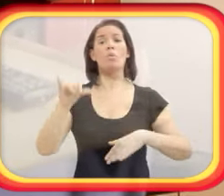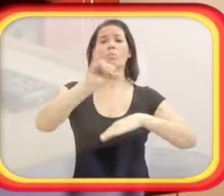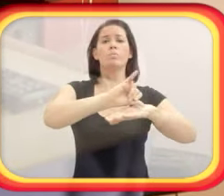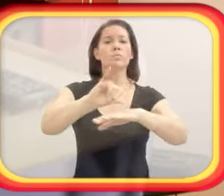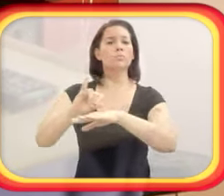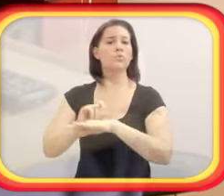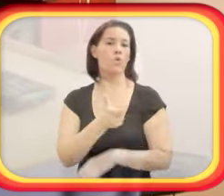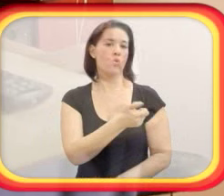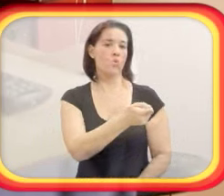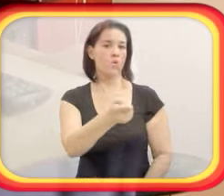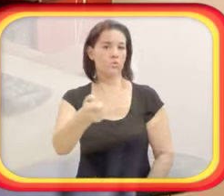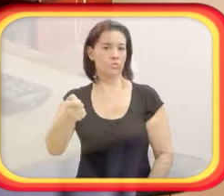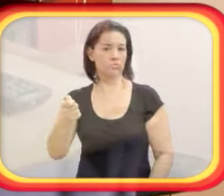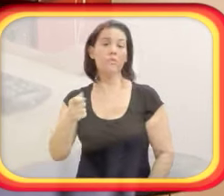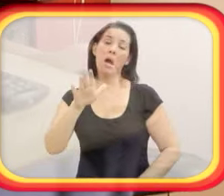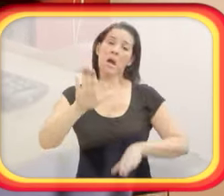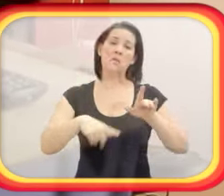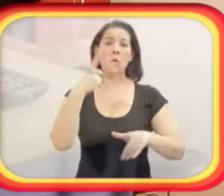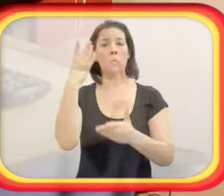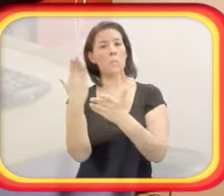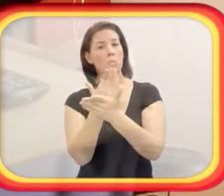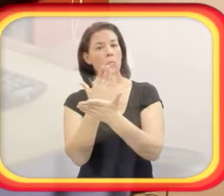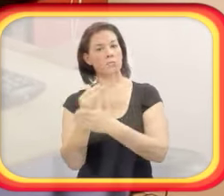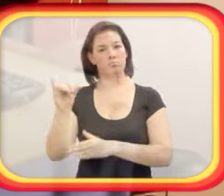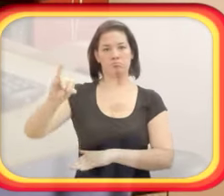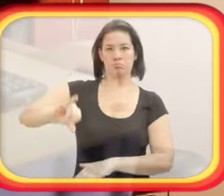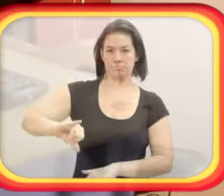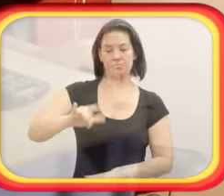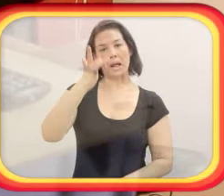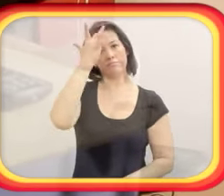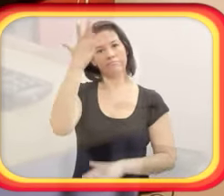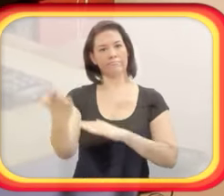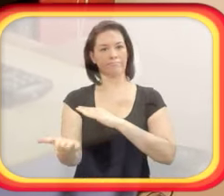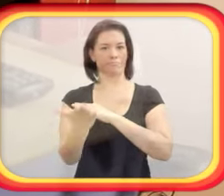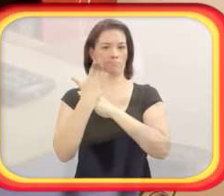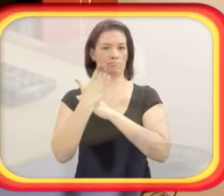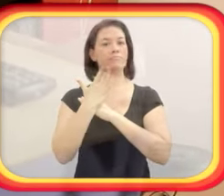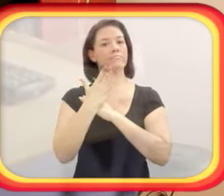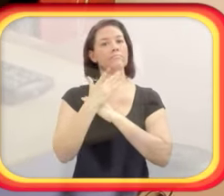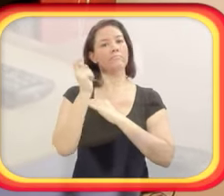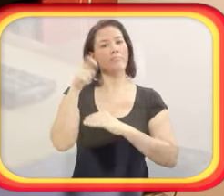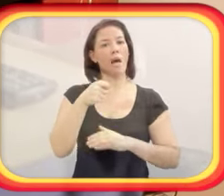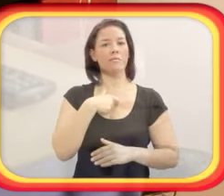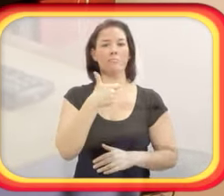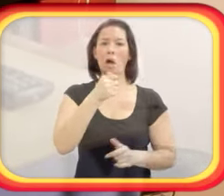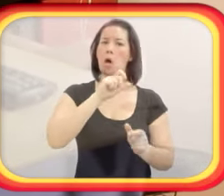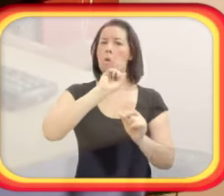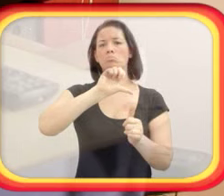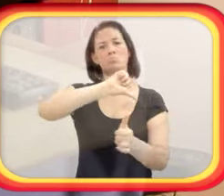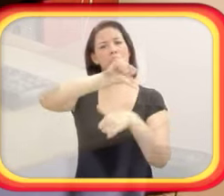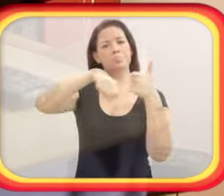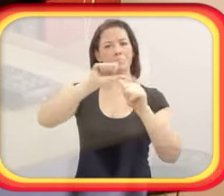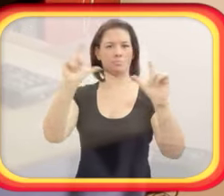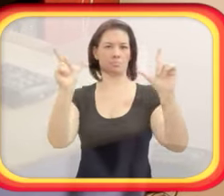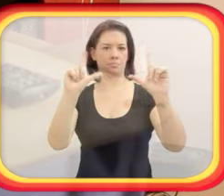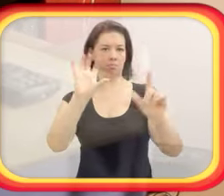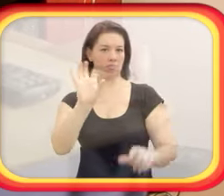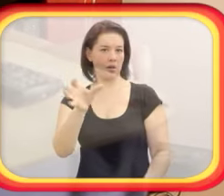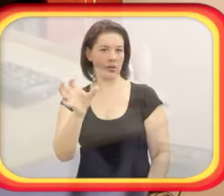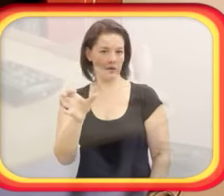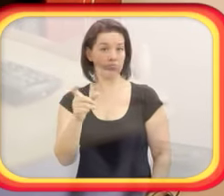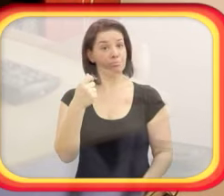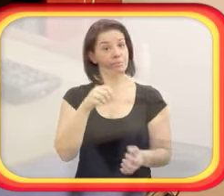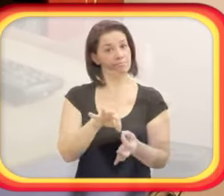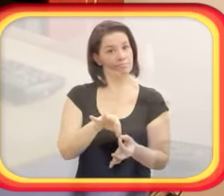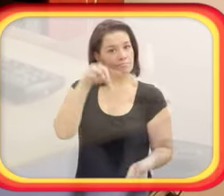uma tábua de material reciclado, e aí eu coloco tanto controle quanto, às